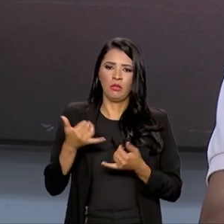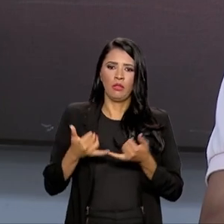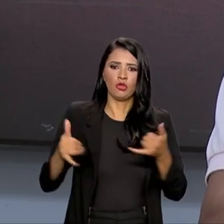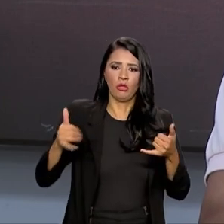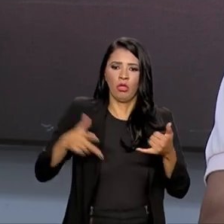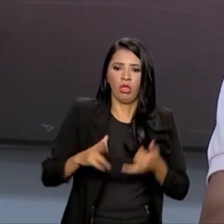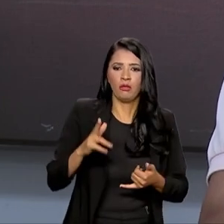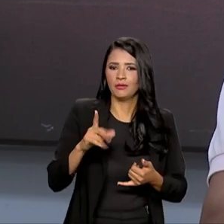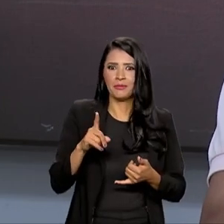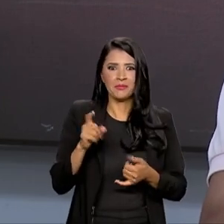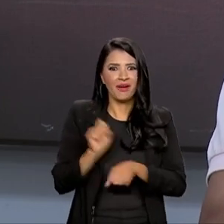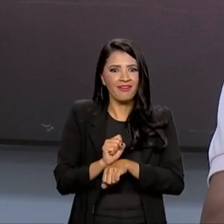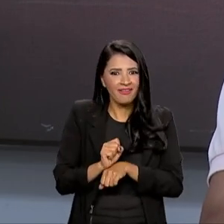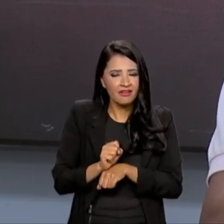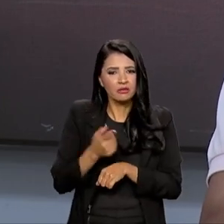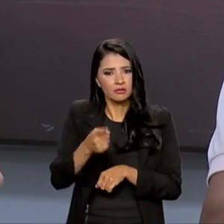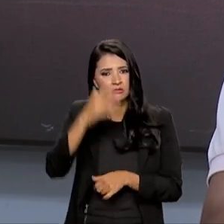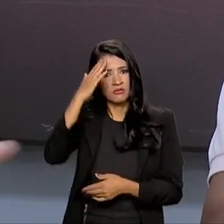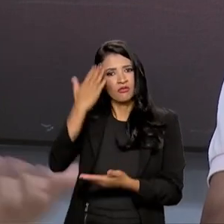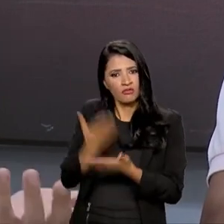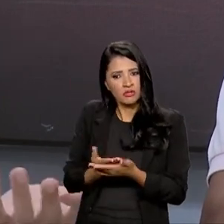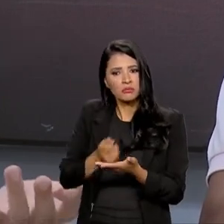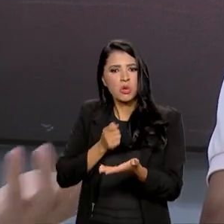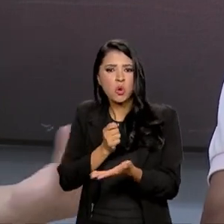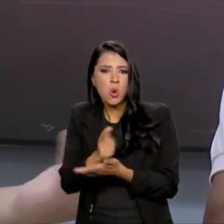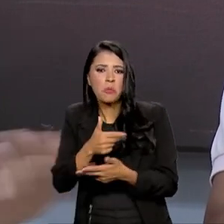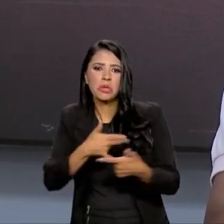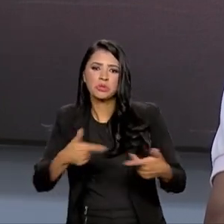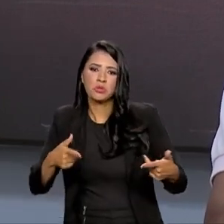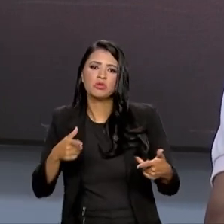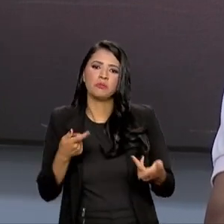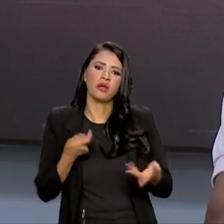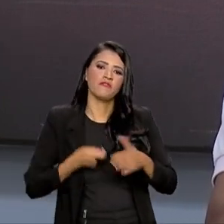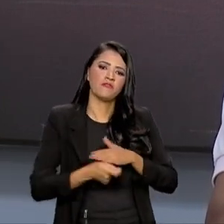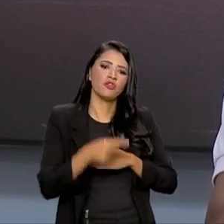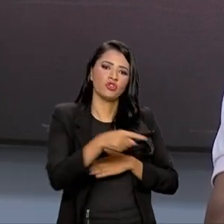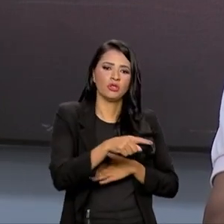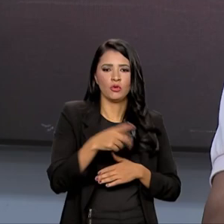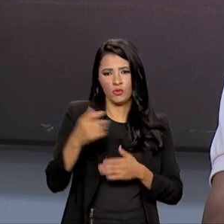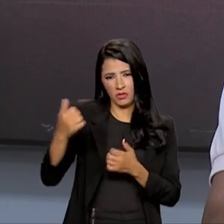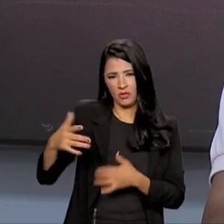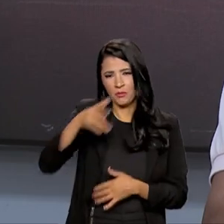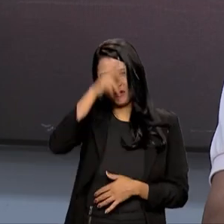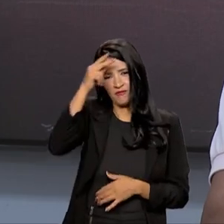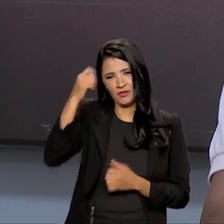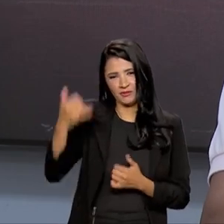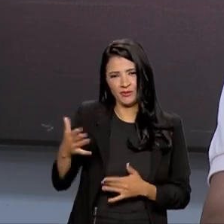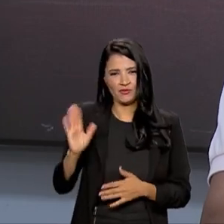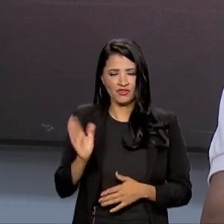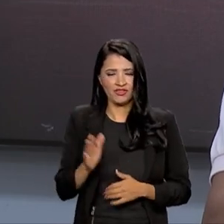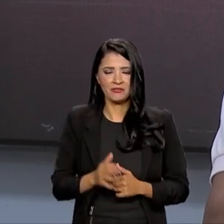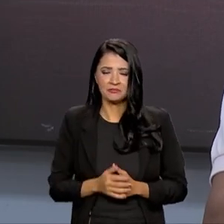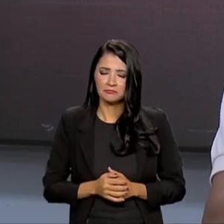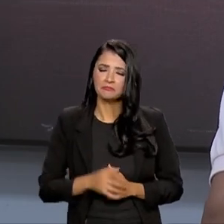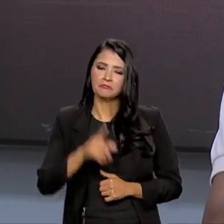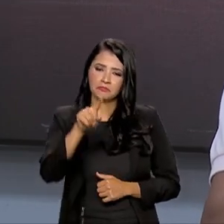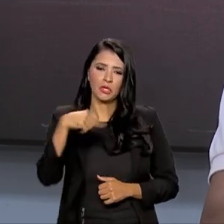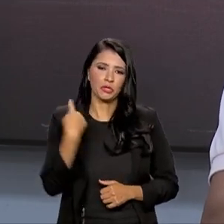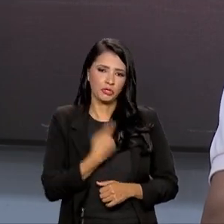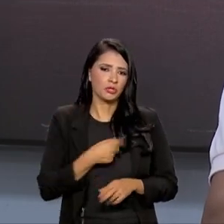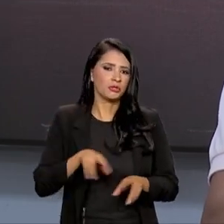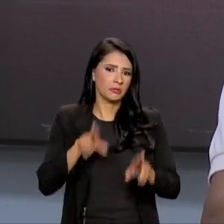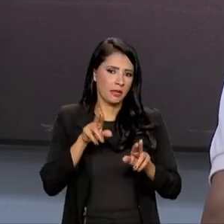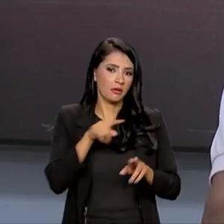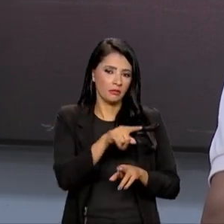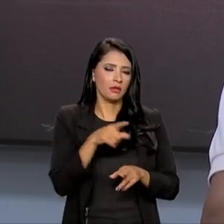por exemplo. Então, isso dá mais confiança para os investimentos que o prefeito comentava. Então, isso é algo que a gente espera